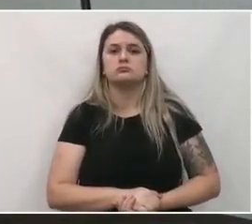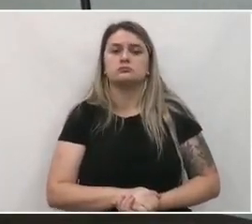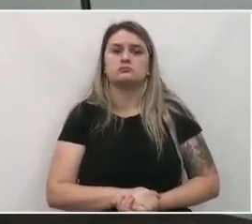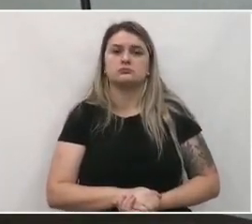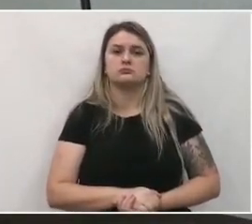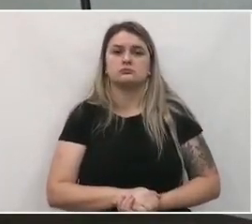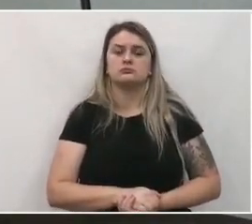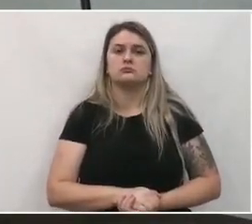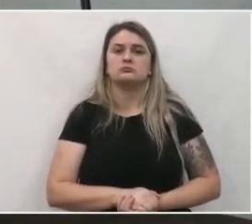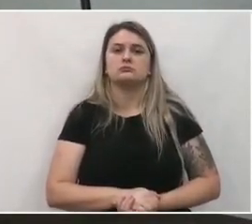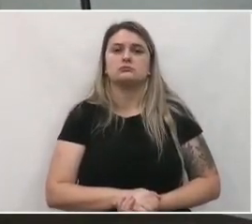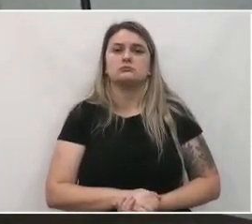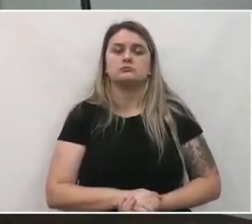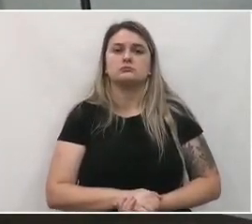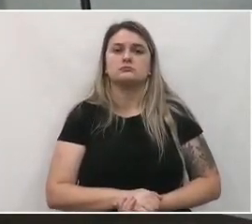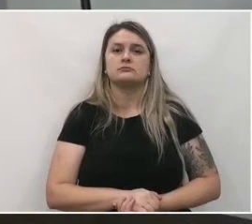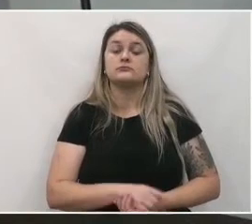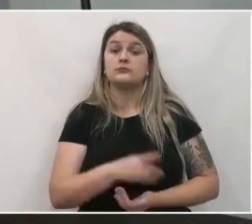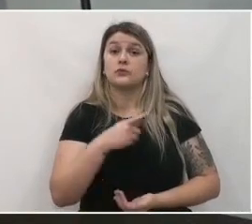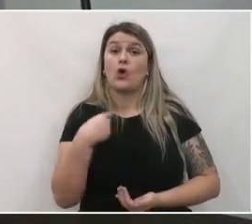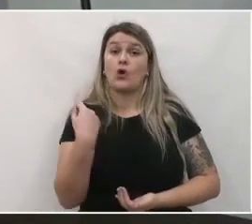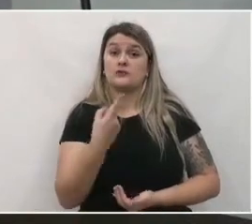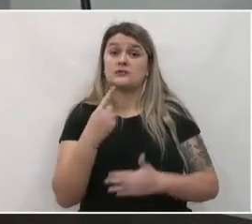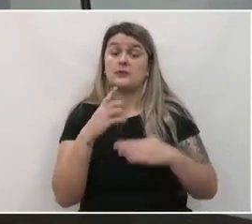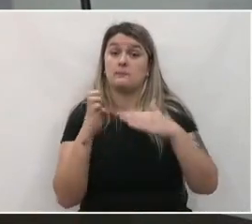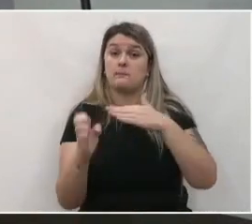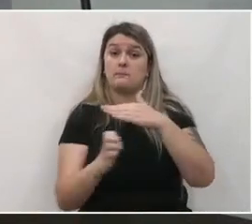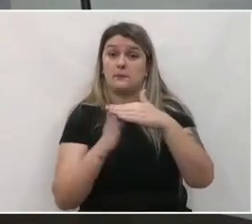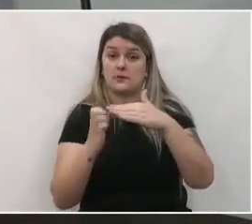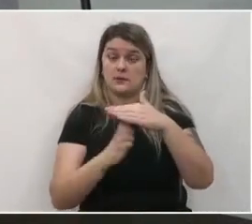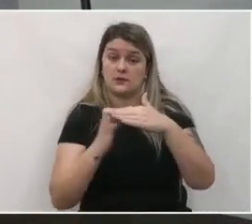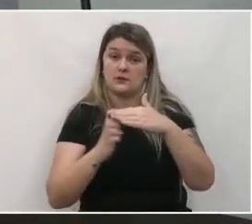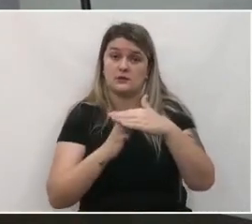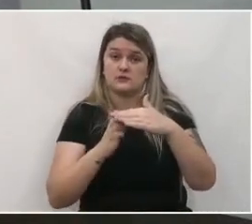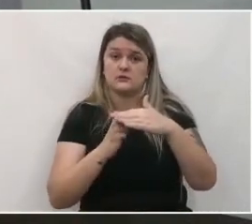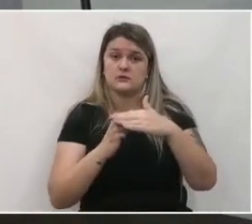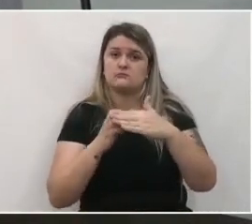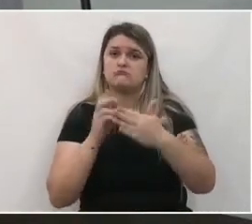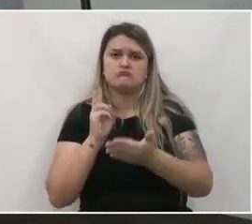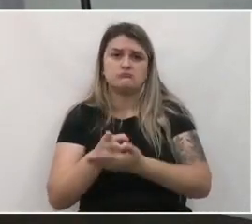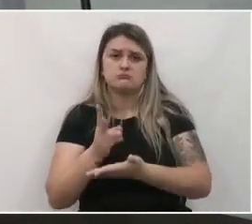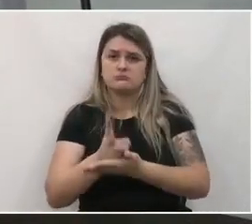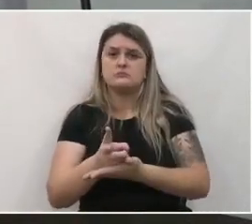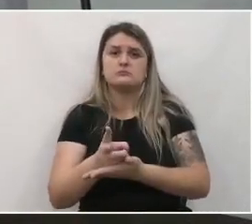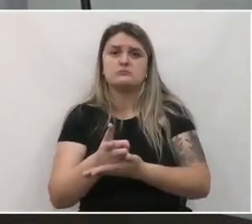analisar propostas. nós, nós como empresa, vamos, obviamente, sempre